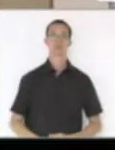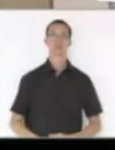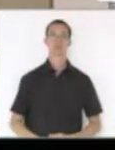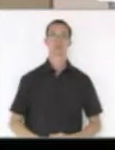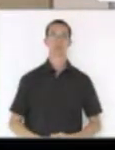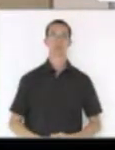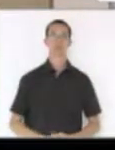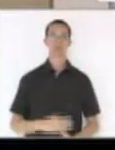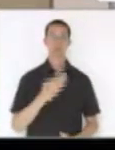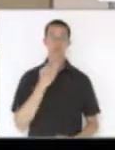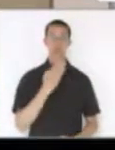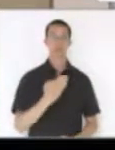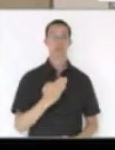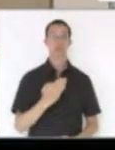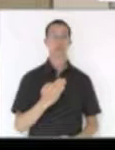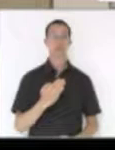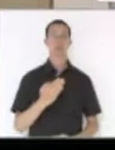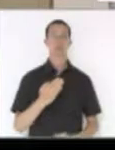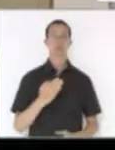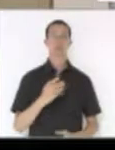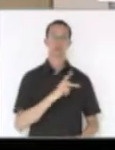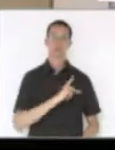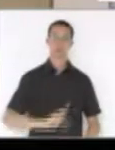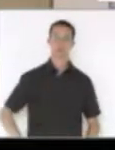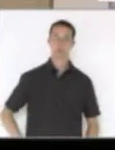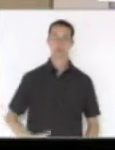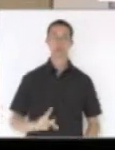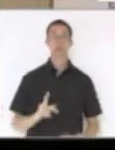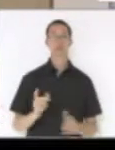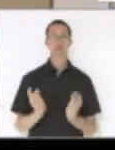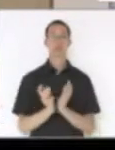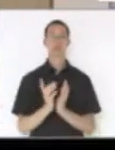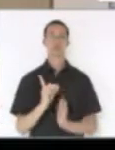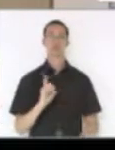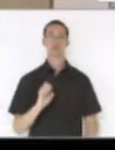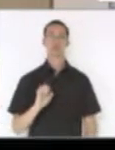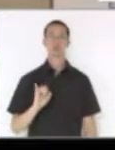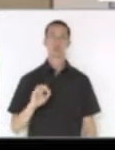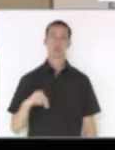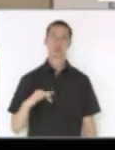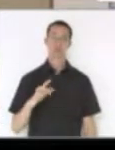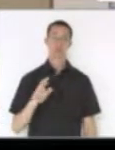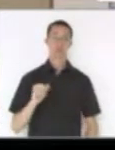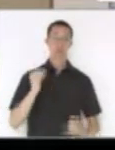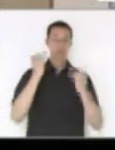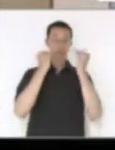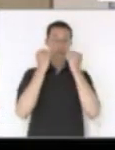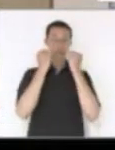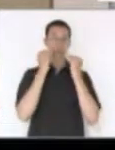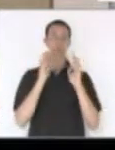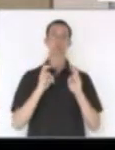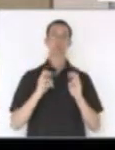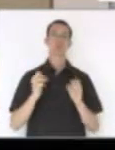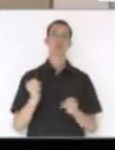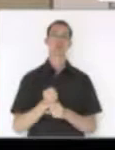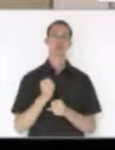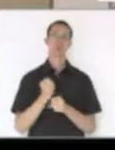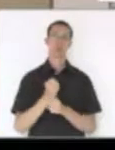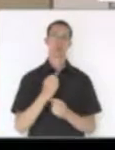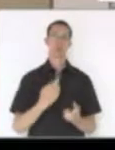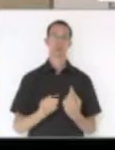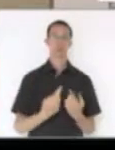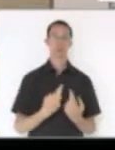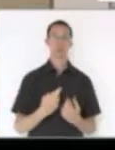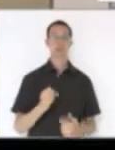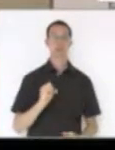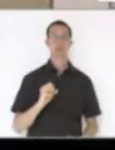solicitando ao deputado João Amin, solicitando ao presidente de Infra informações acerca do andamento das obras da avenida Santos do